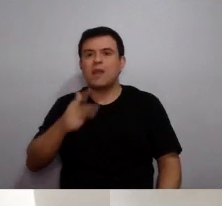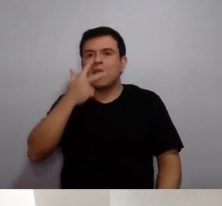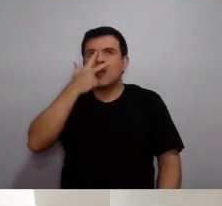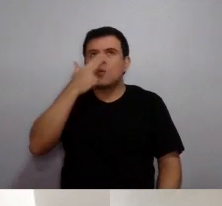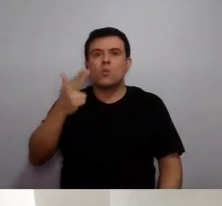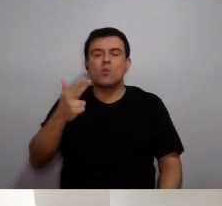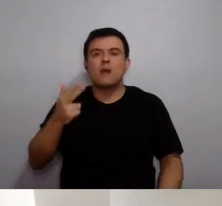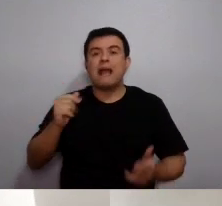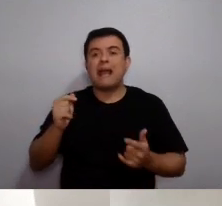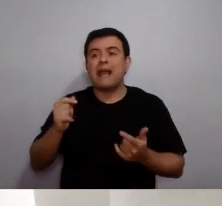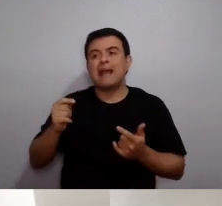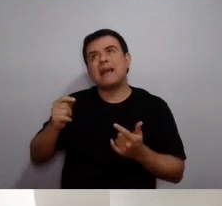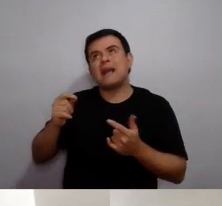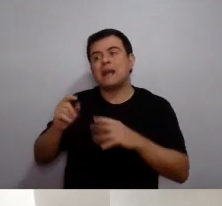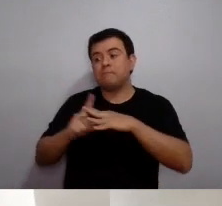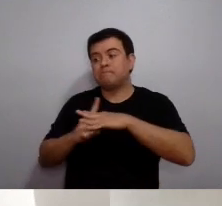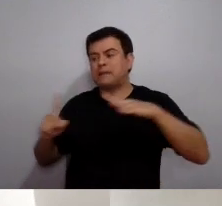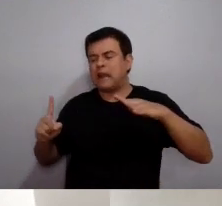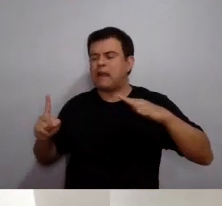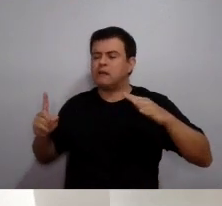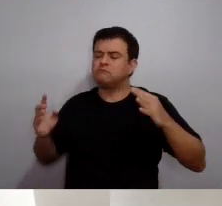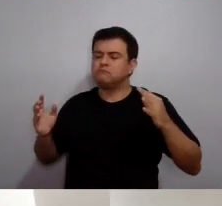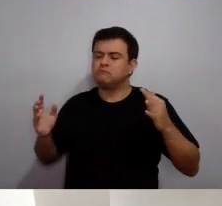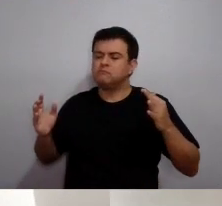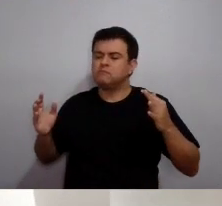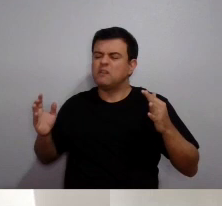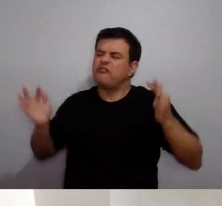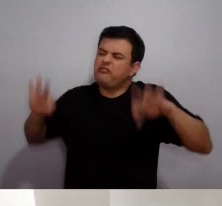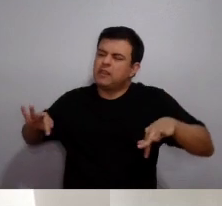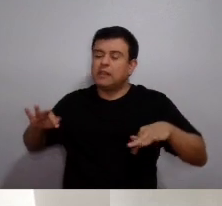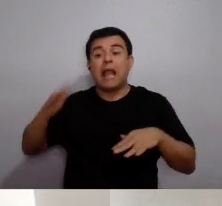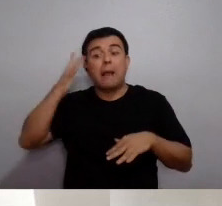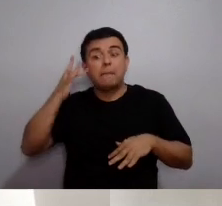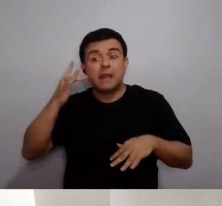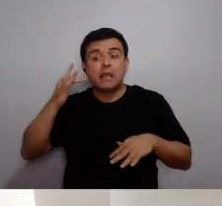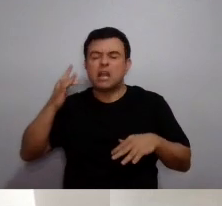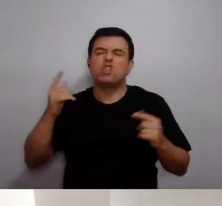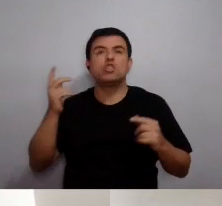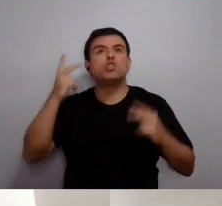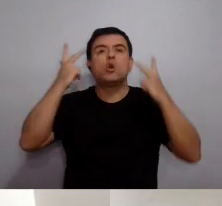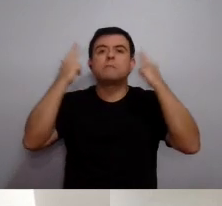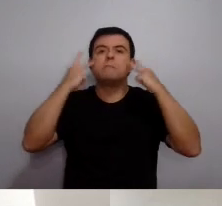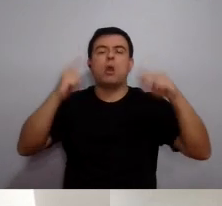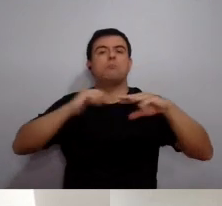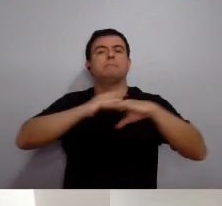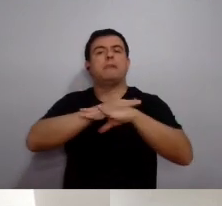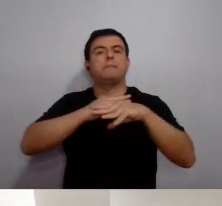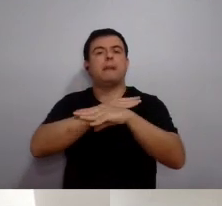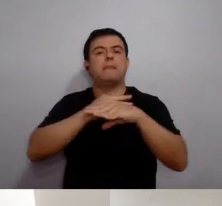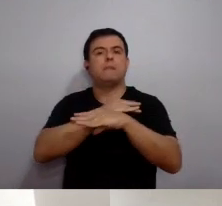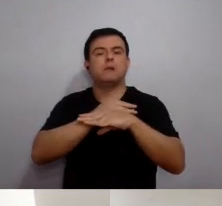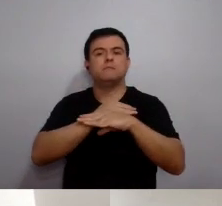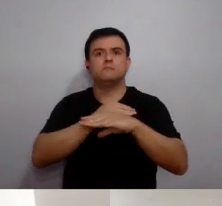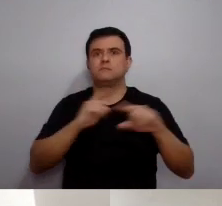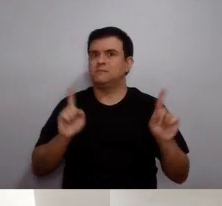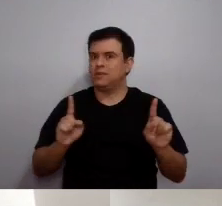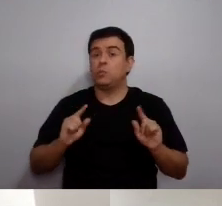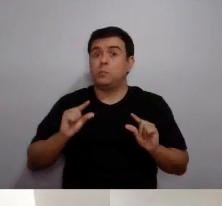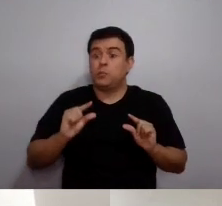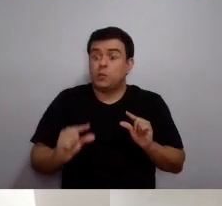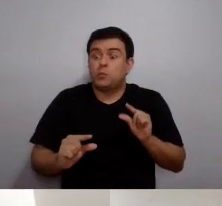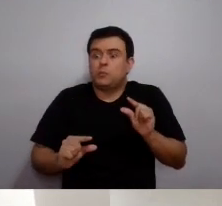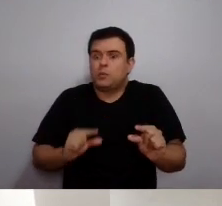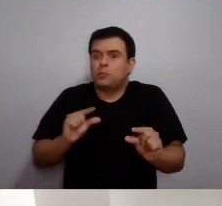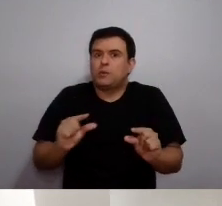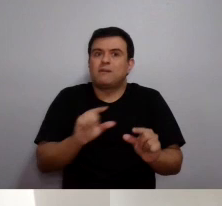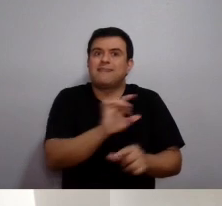haverá algo do tipo, termina num dia a suspensão de atividades, no outro dia está tudo como era antes, vai